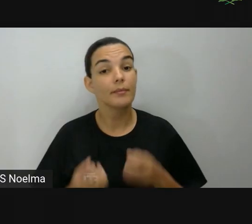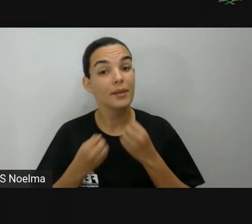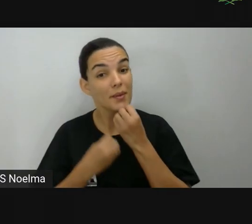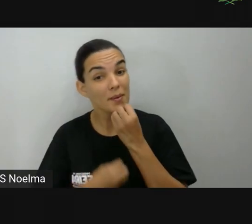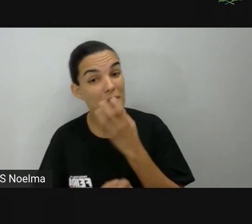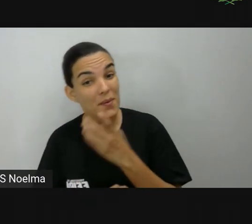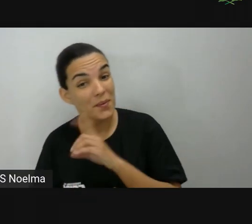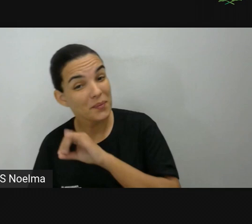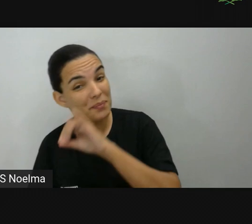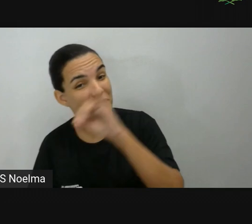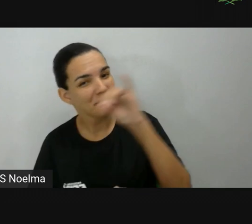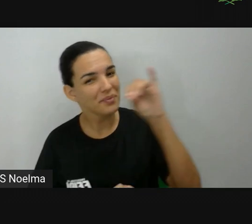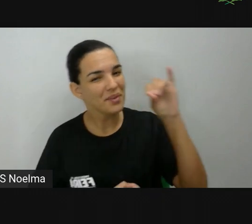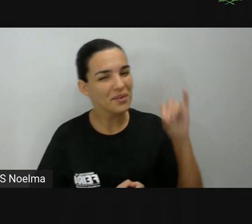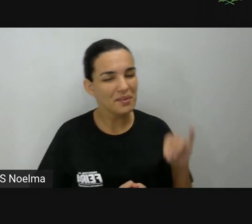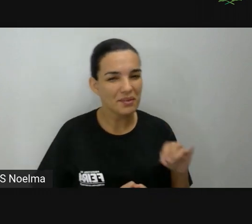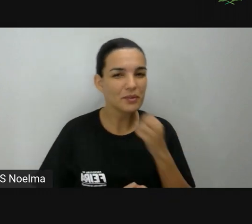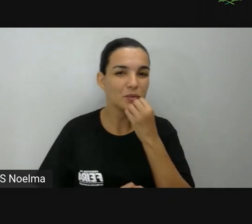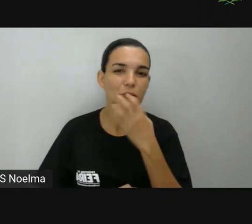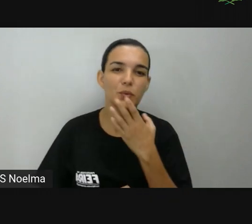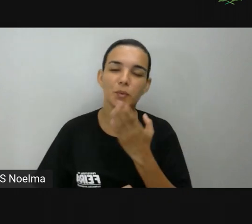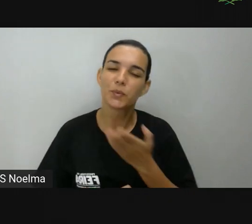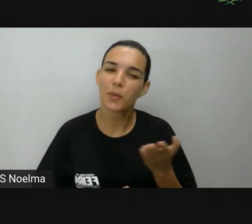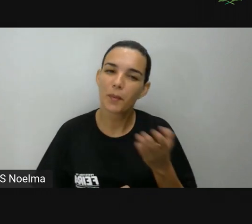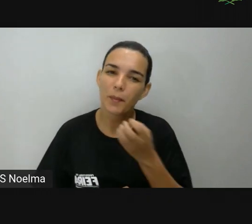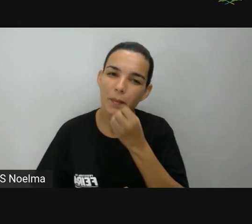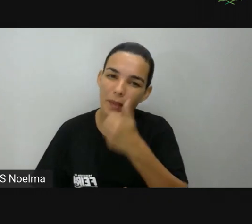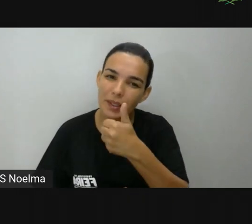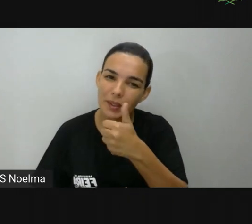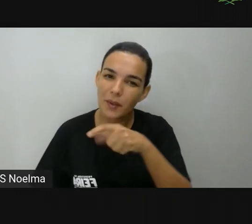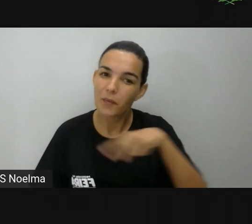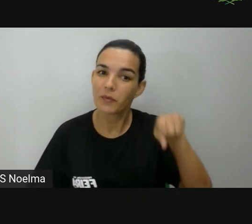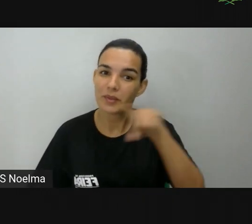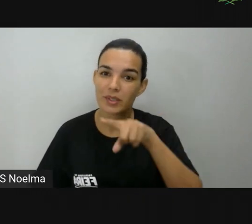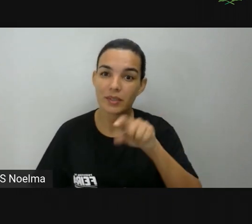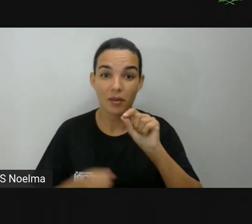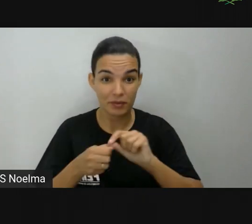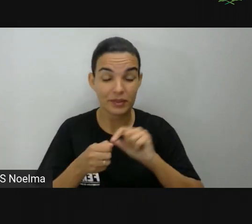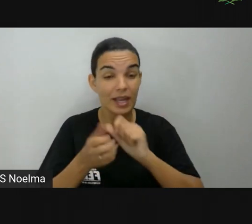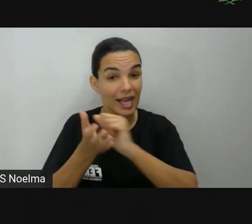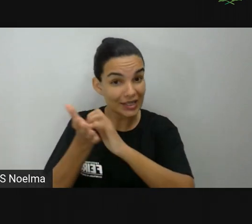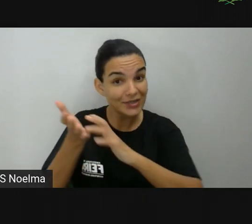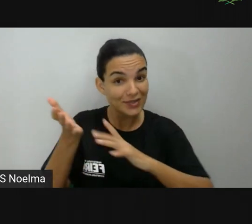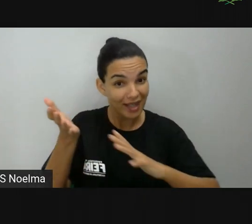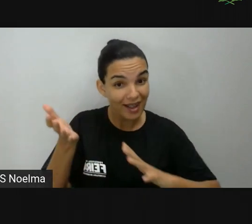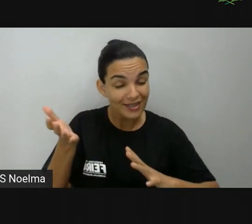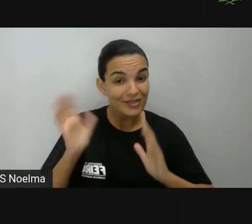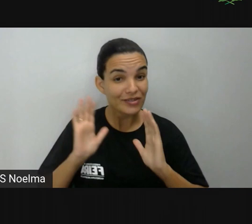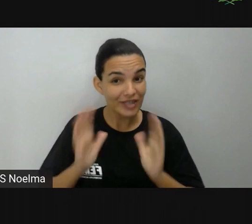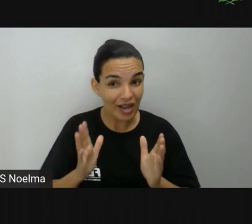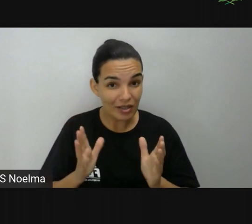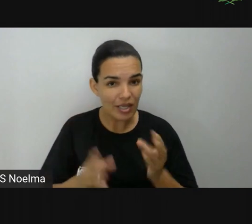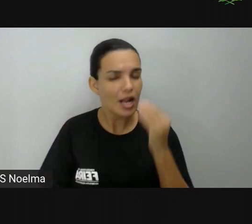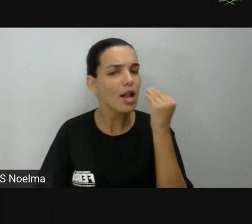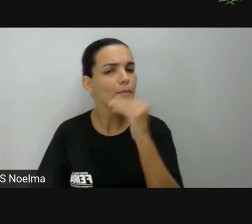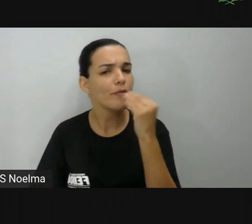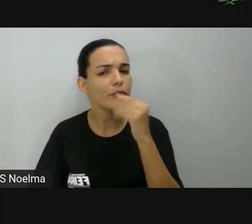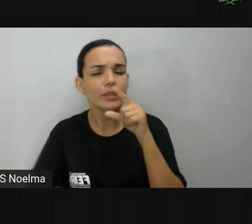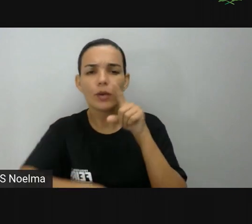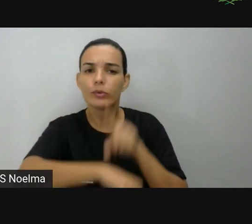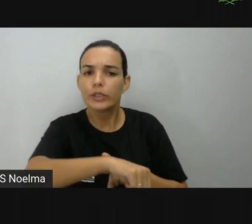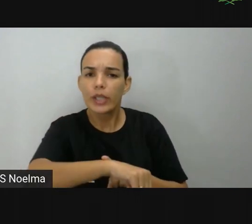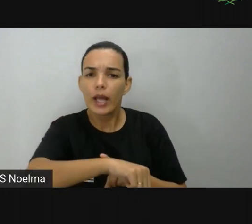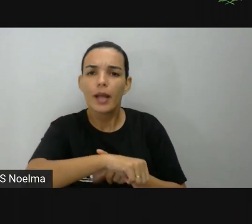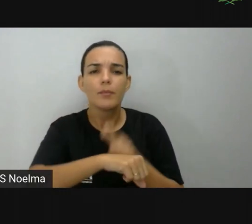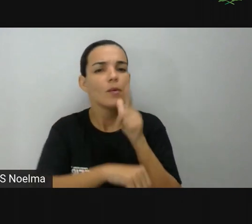Olá, amores! E aí, tudo bem com vocês? Fizeram as atividades? Aproveitaram o tempo